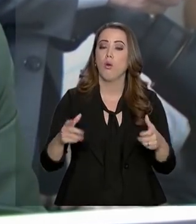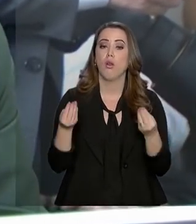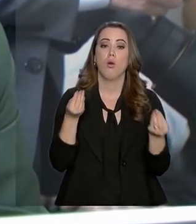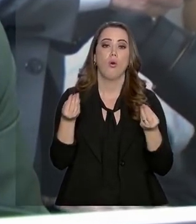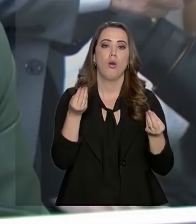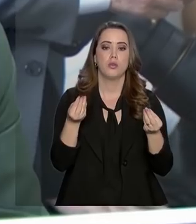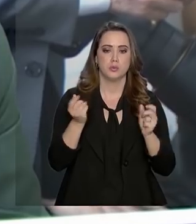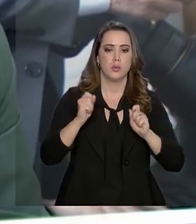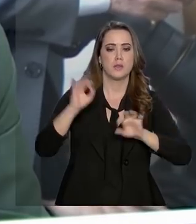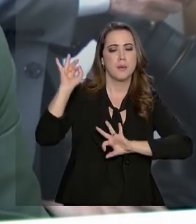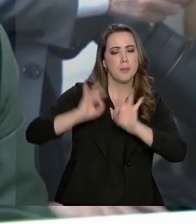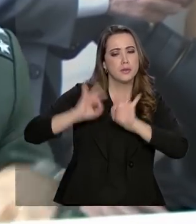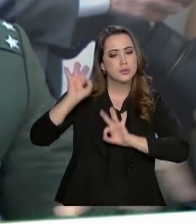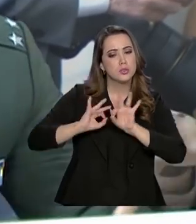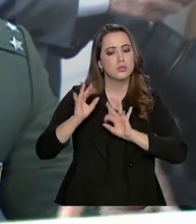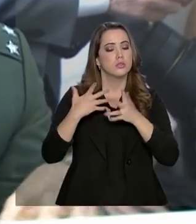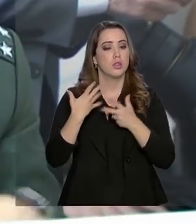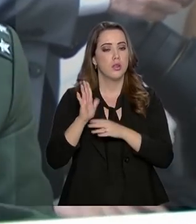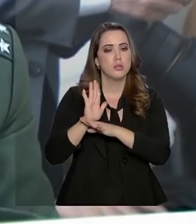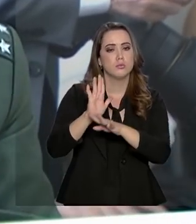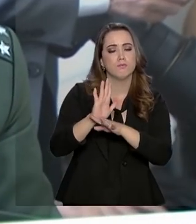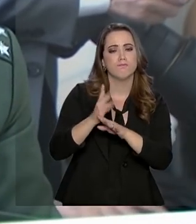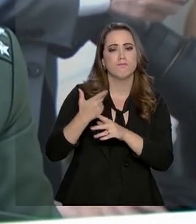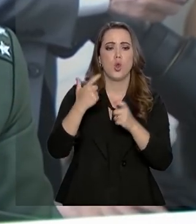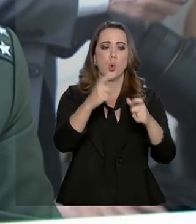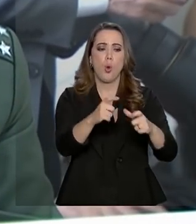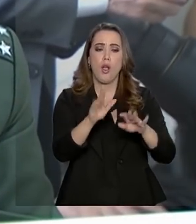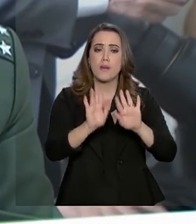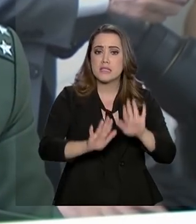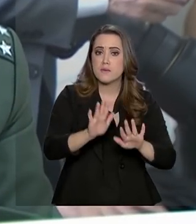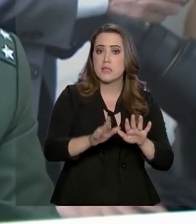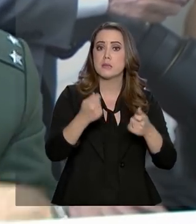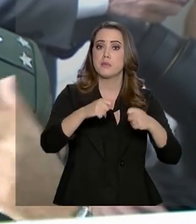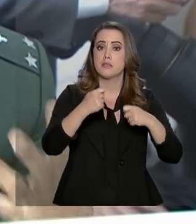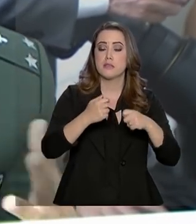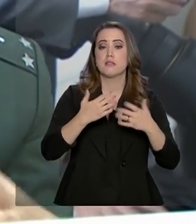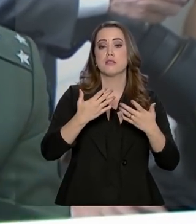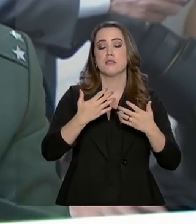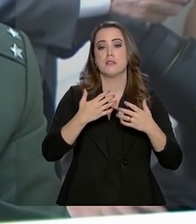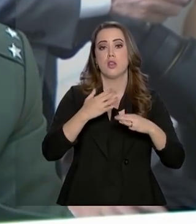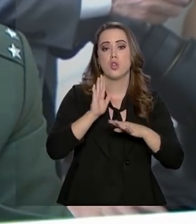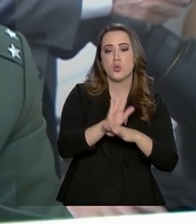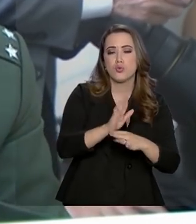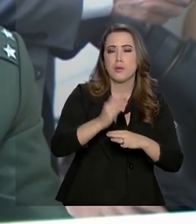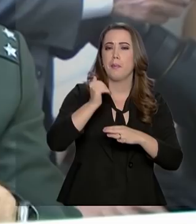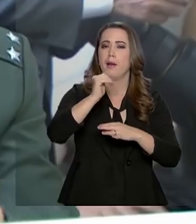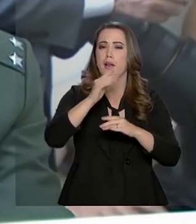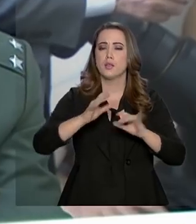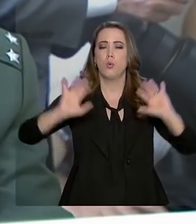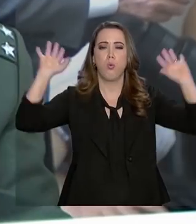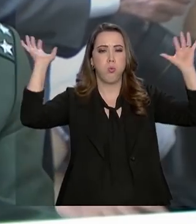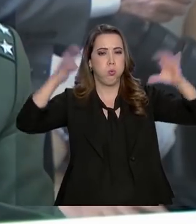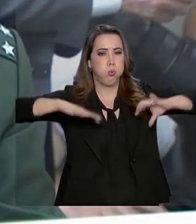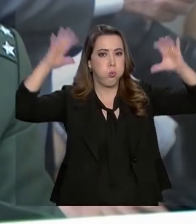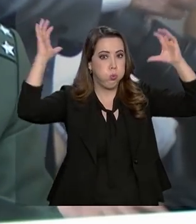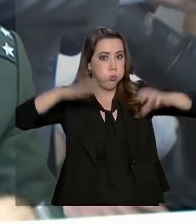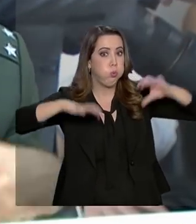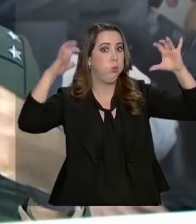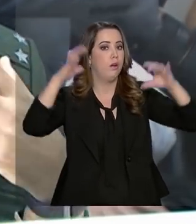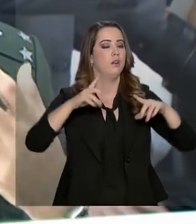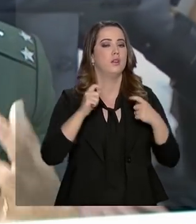planejar, a gente possa, então, reforçar algum local em que há previsão de aumento das chuvas, colocamos mais